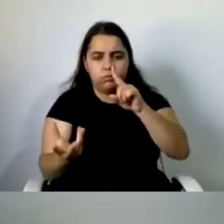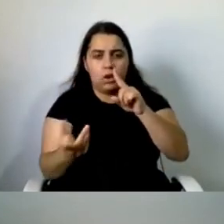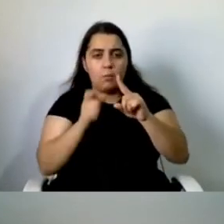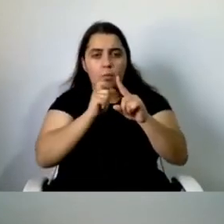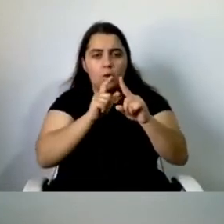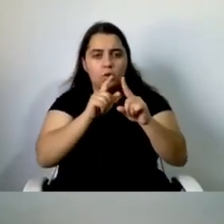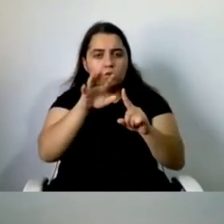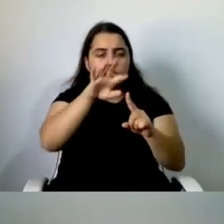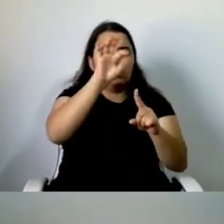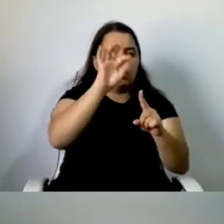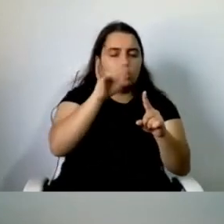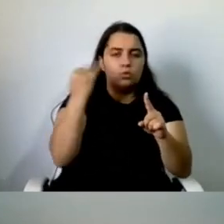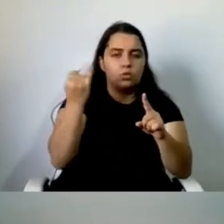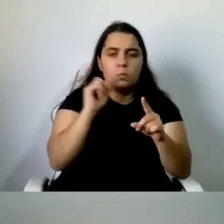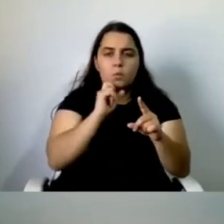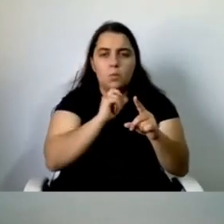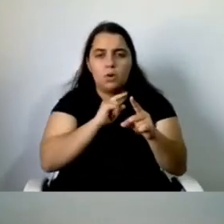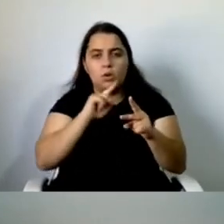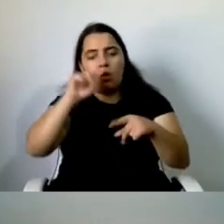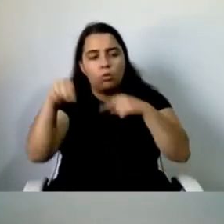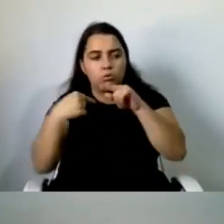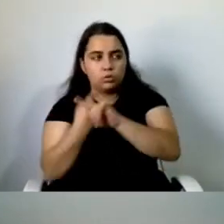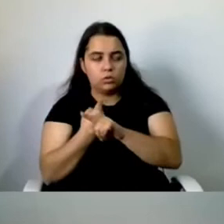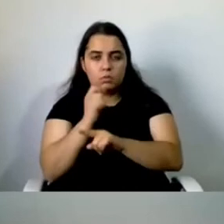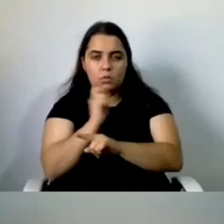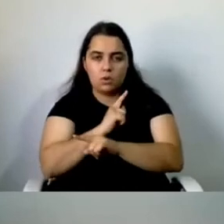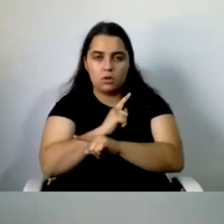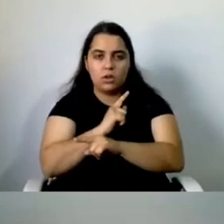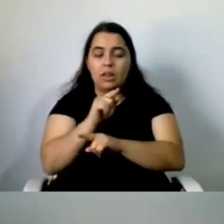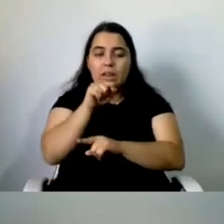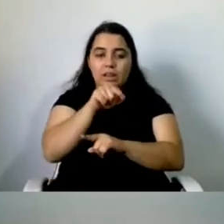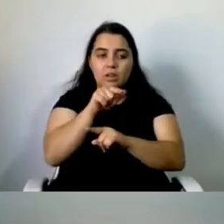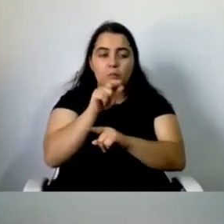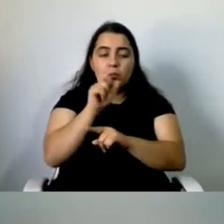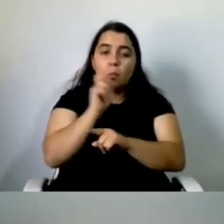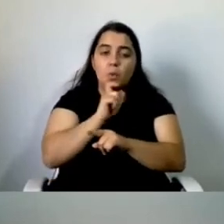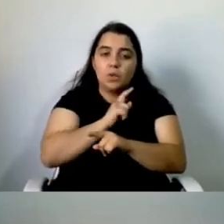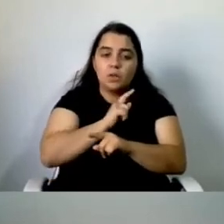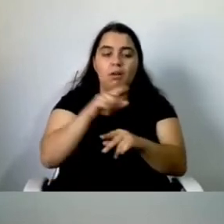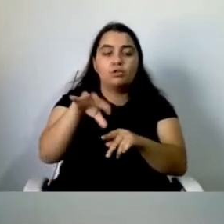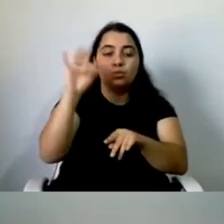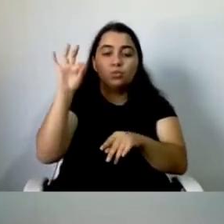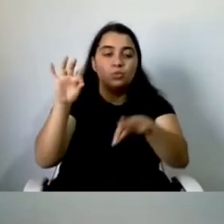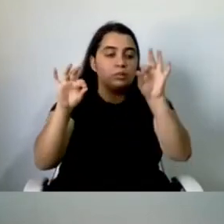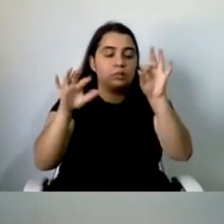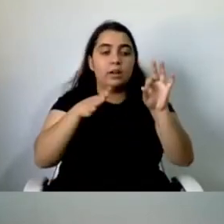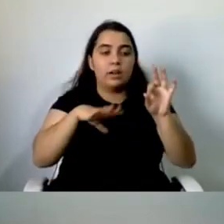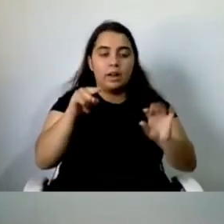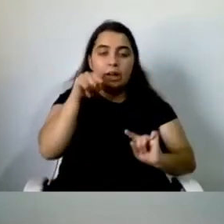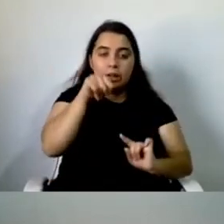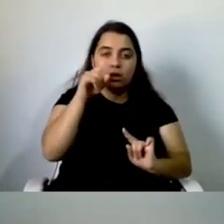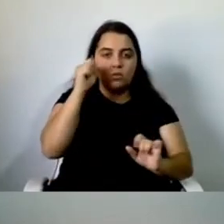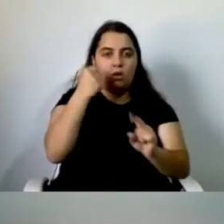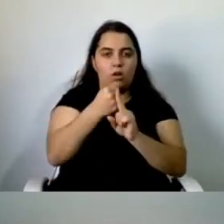várias situações e é isso que nós percebemos a cada vez mais que os seus companheiros possam